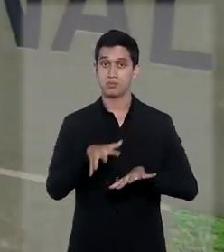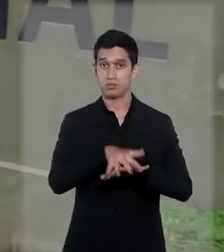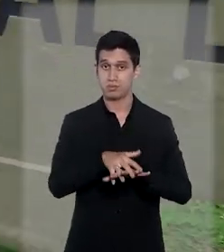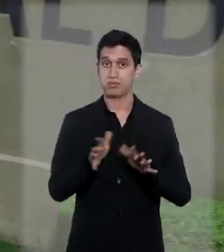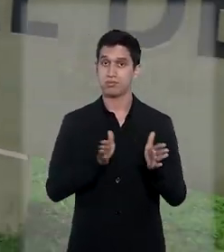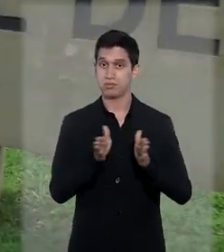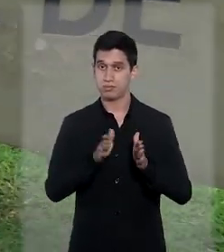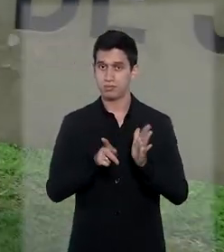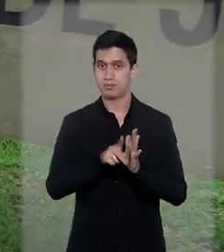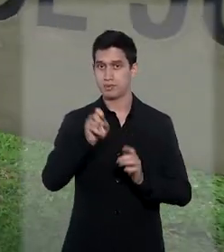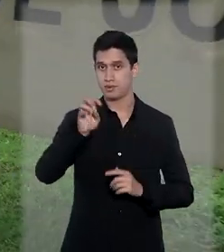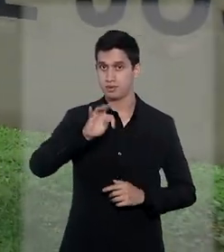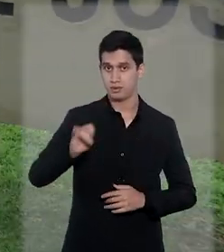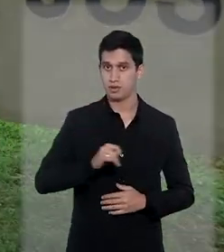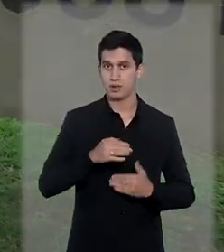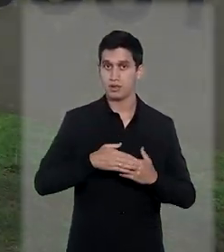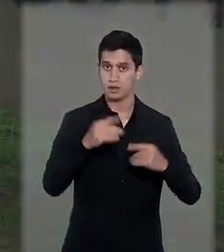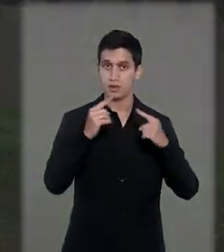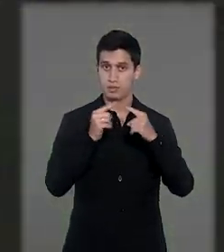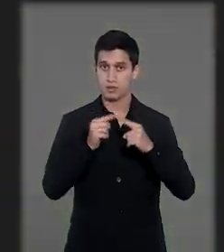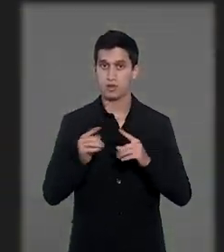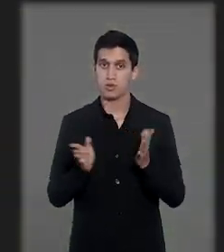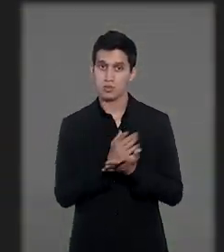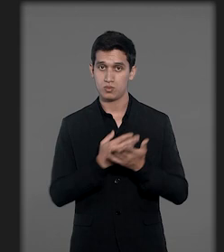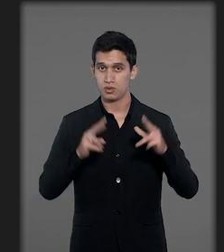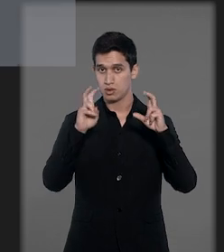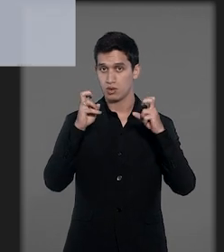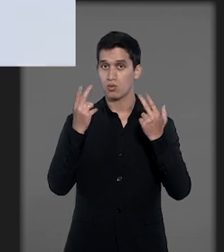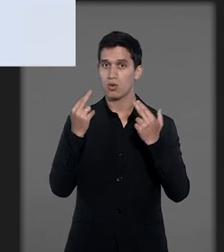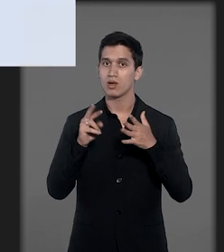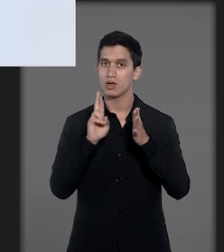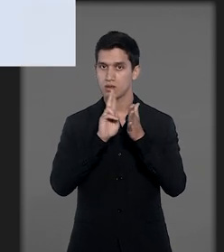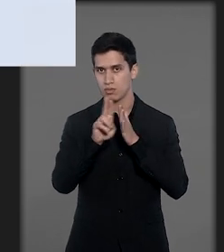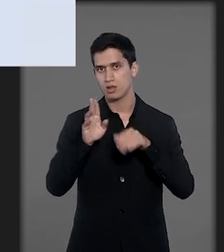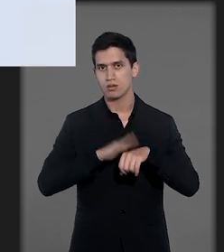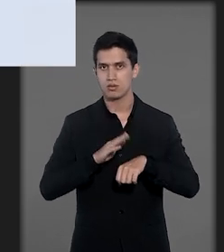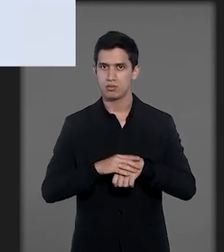acessibilidade e inclusão do STJ abordou pontos como